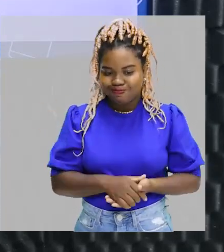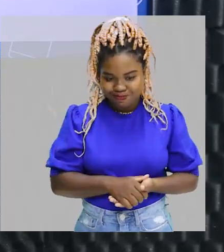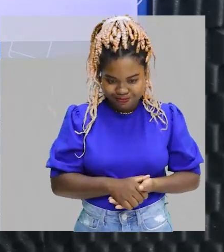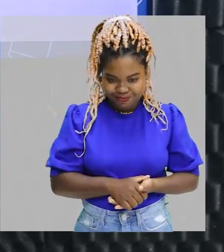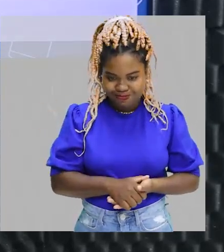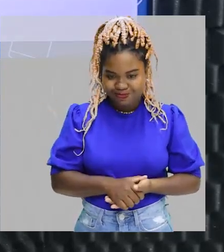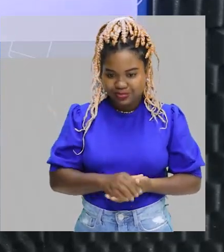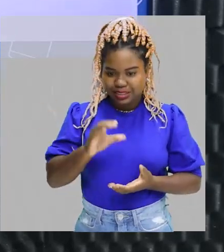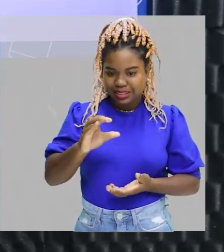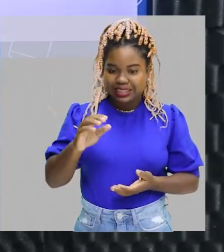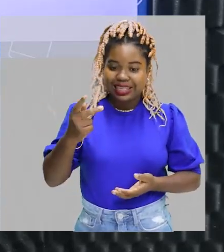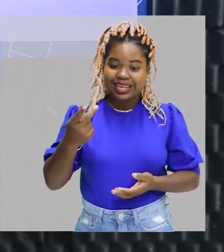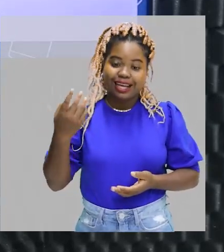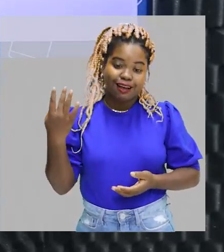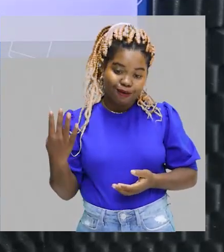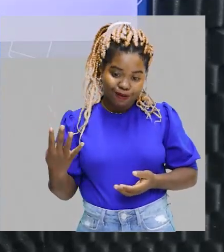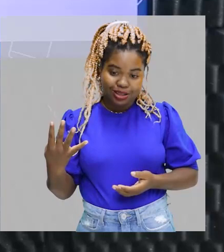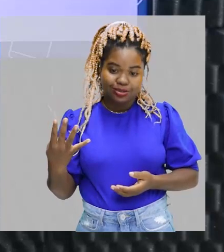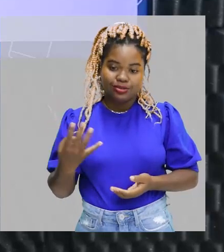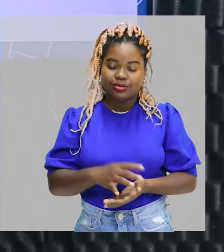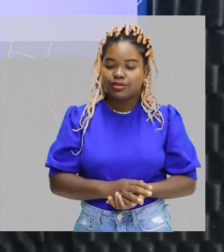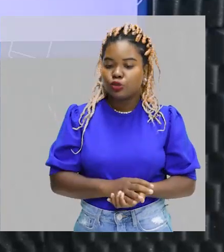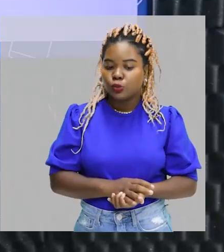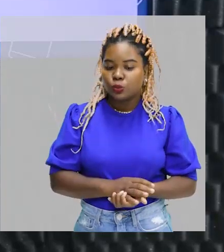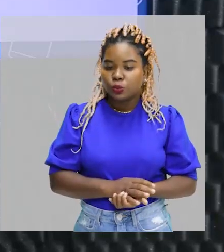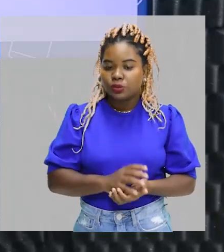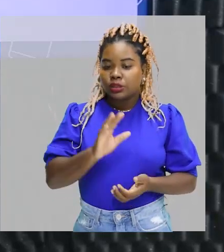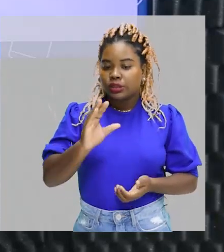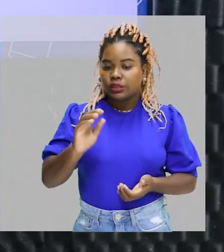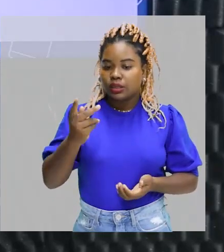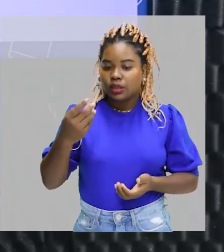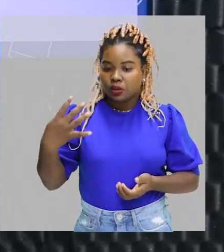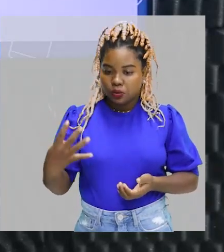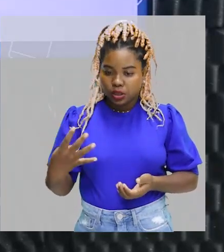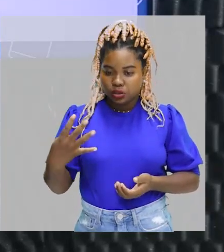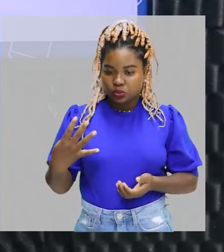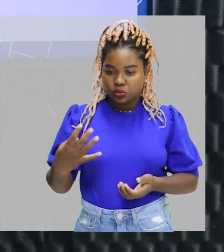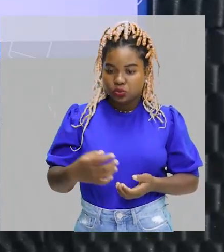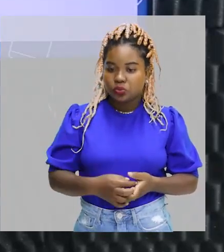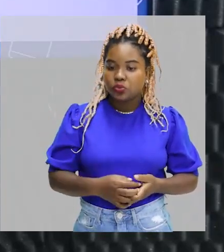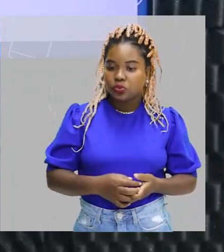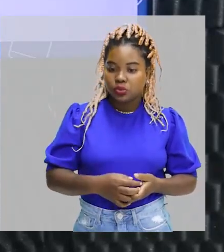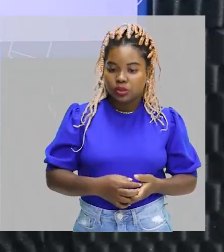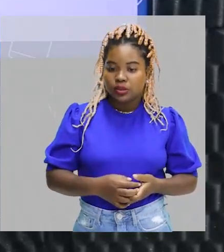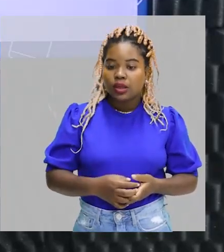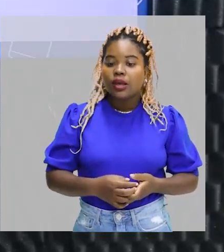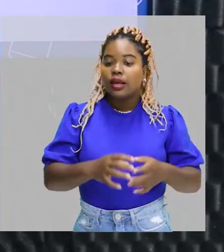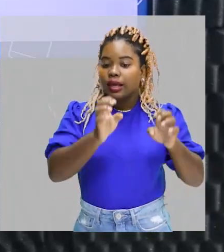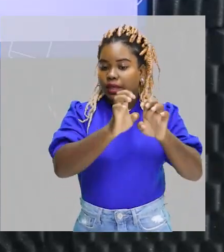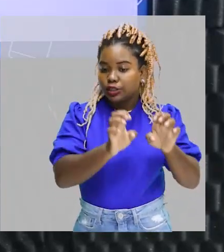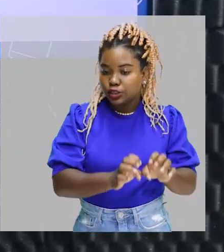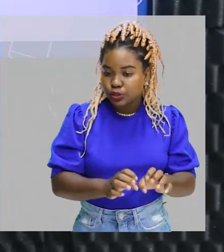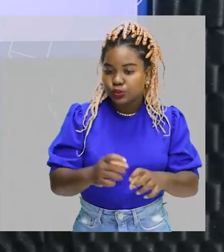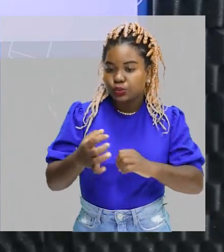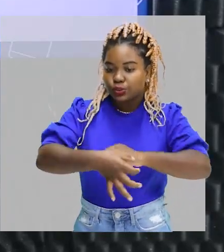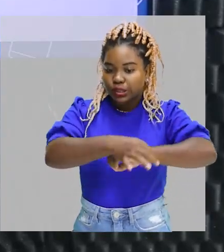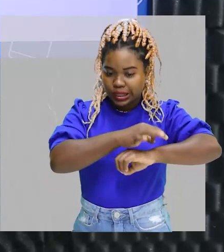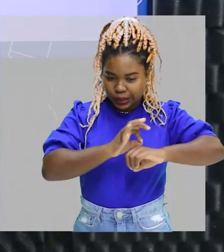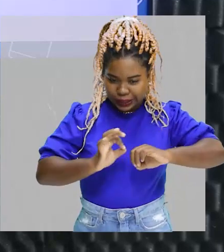CH₄, certo? O CH₄ é a fórmula molecular